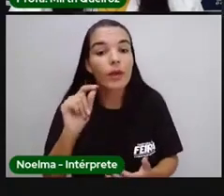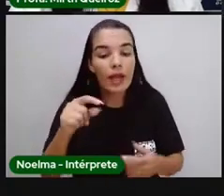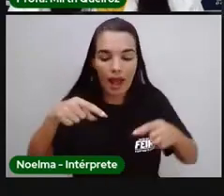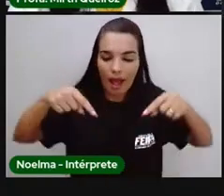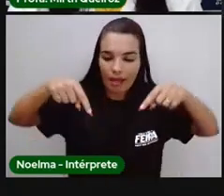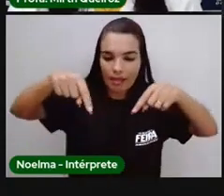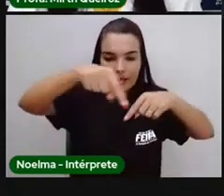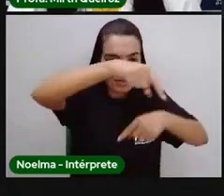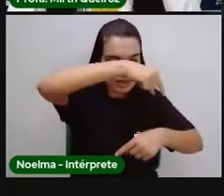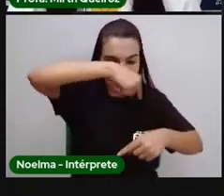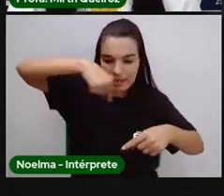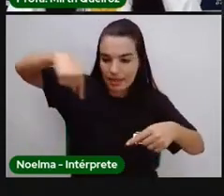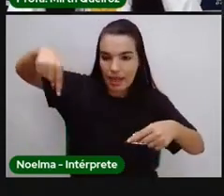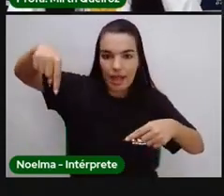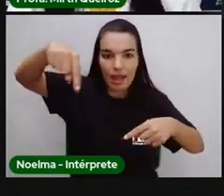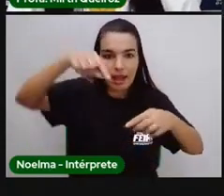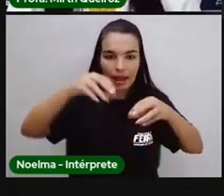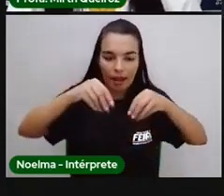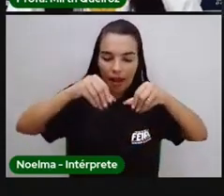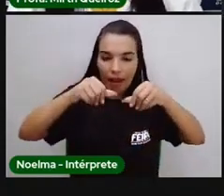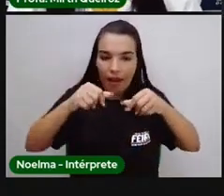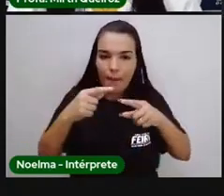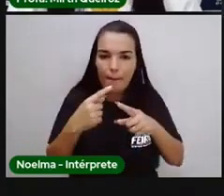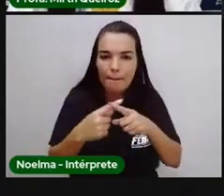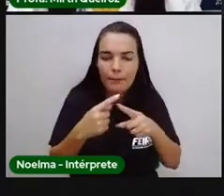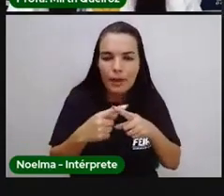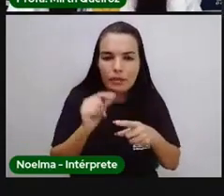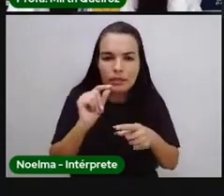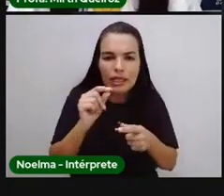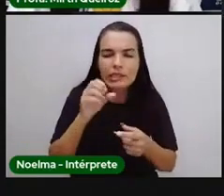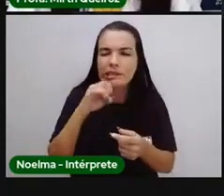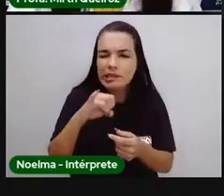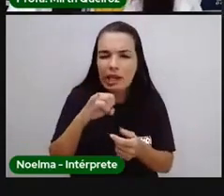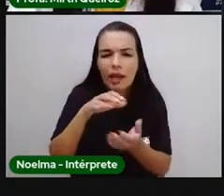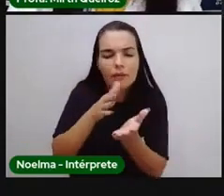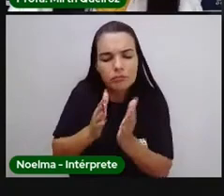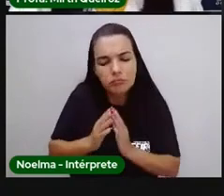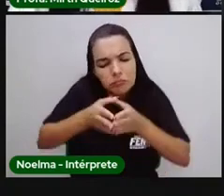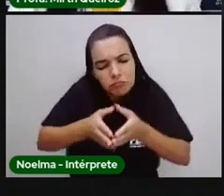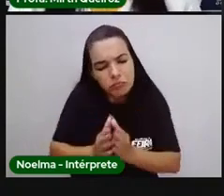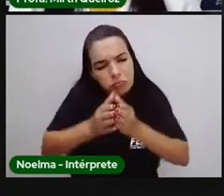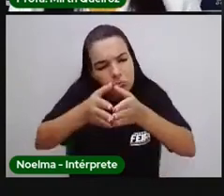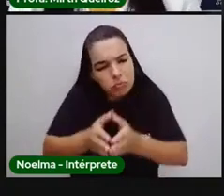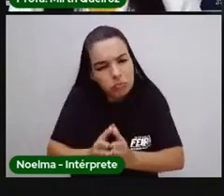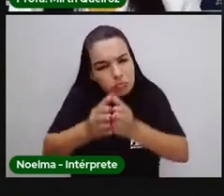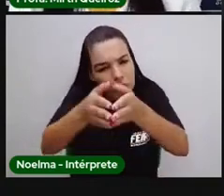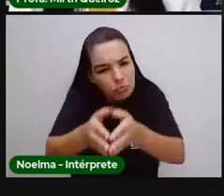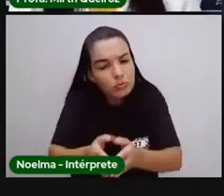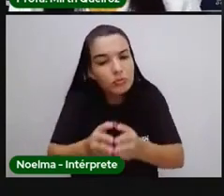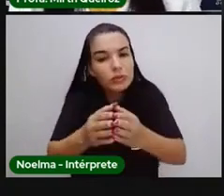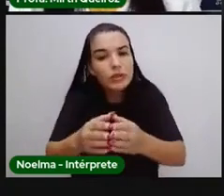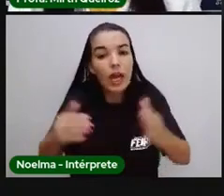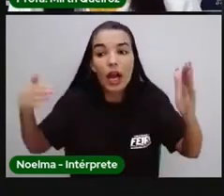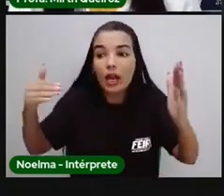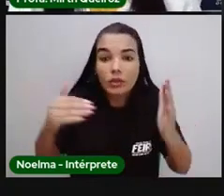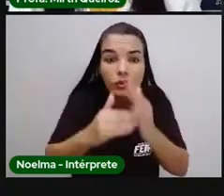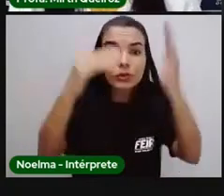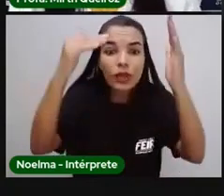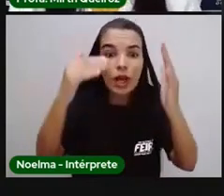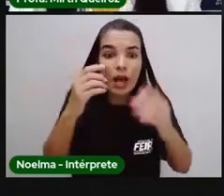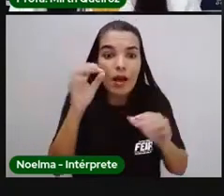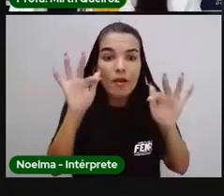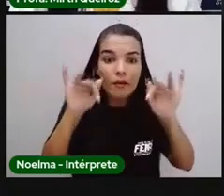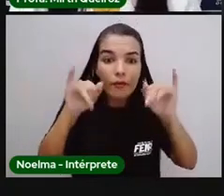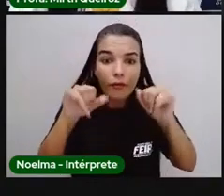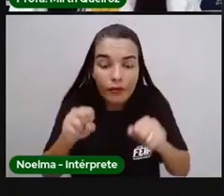plana tinha um fim. Ou seja, se eles fossem navegando, navegando, navegando, eles chegariam a esse fim e eles